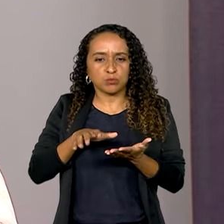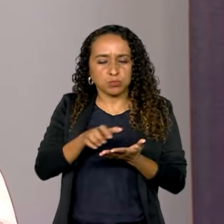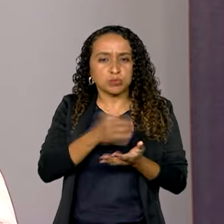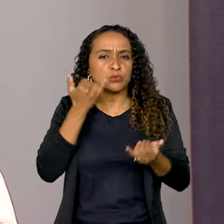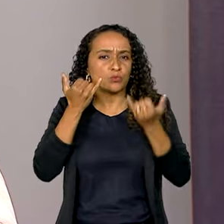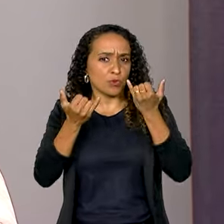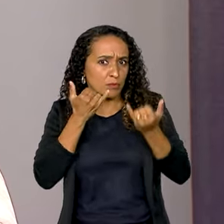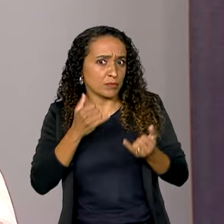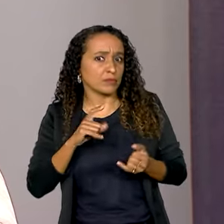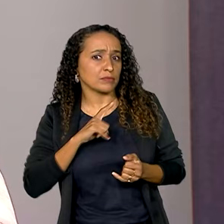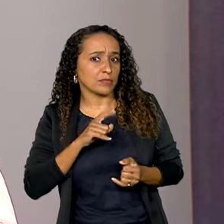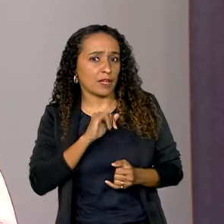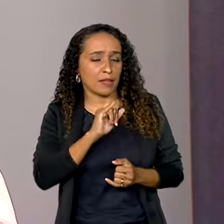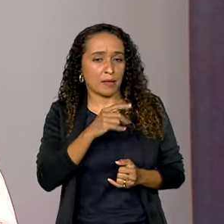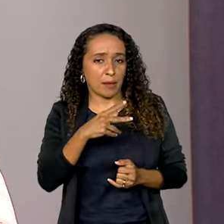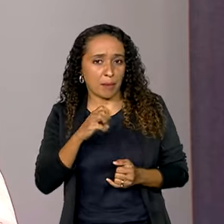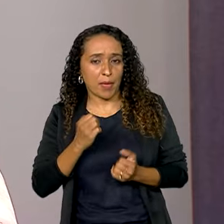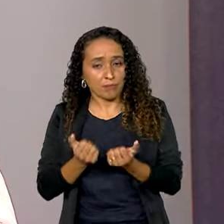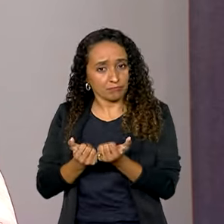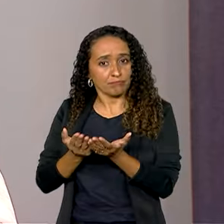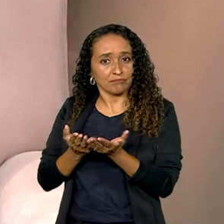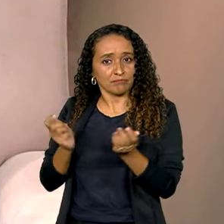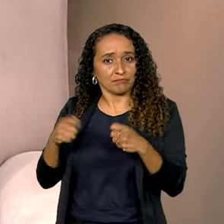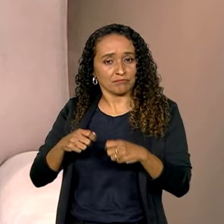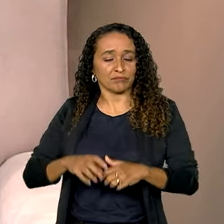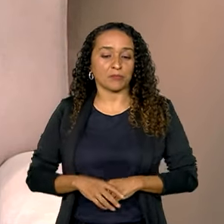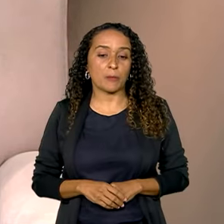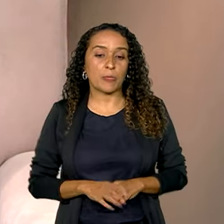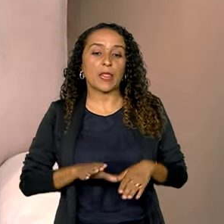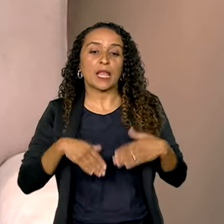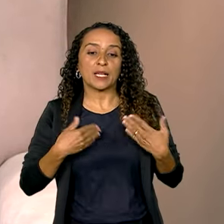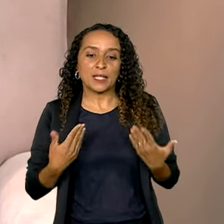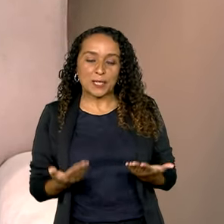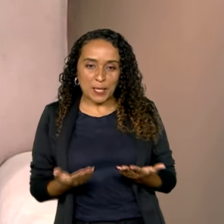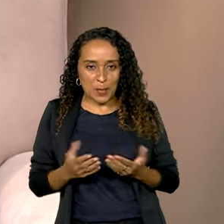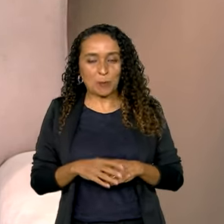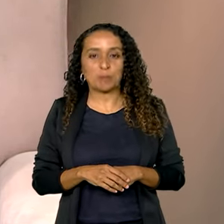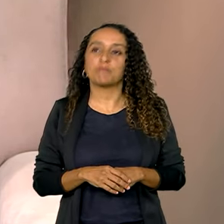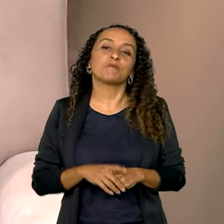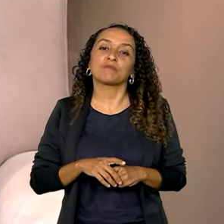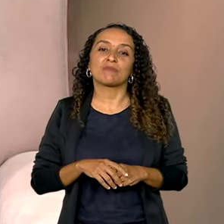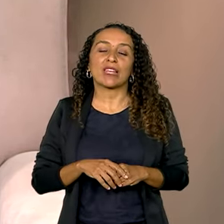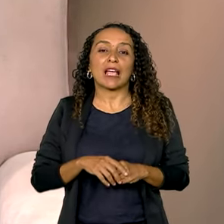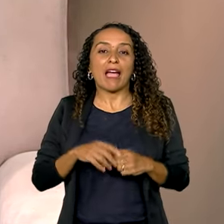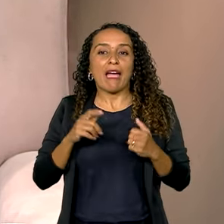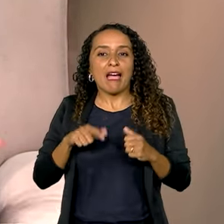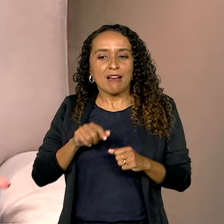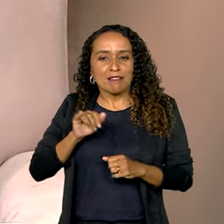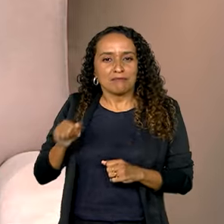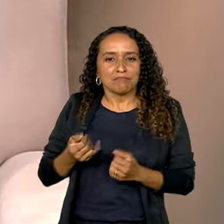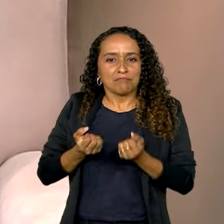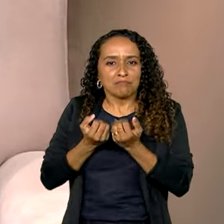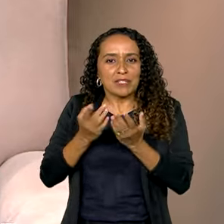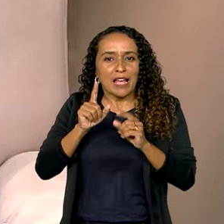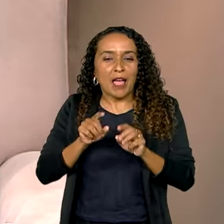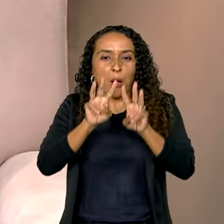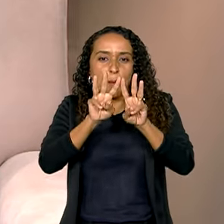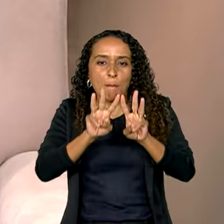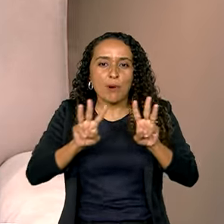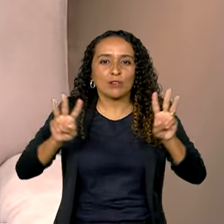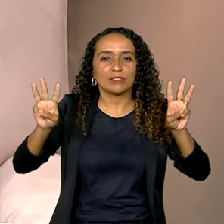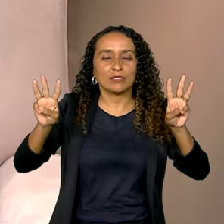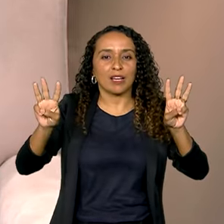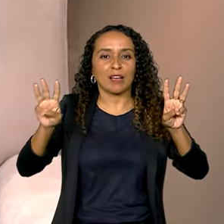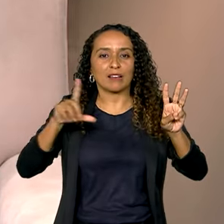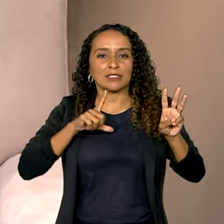gigantesco que o IPEA pode proporcionar. Bom, o beneficiômetro da Seguridade Social é um painel, é um portal, né? Que